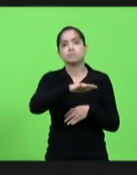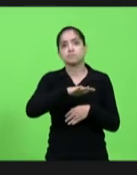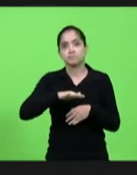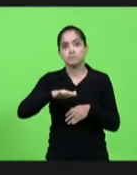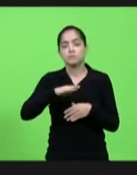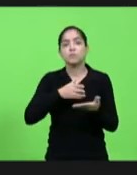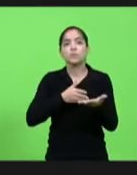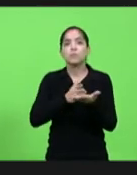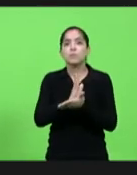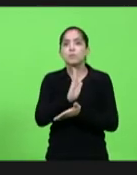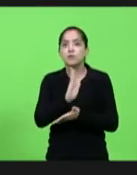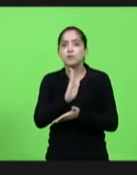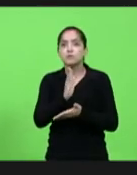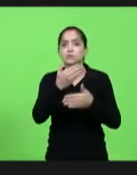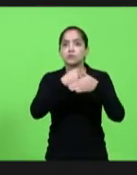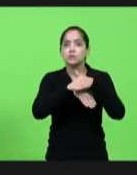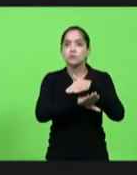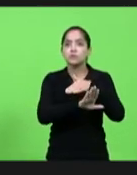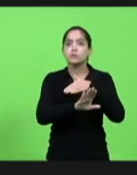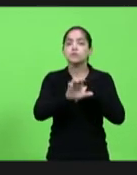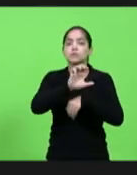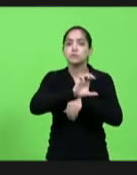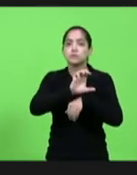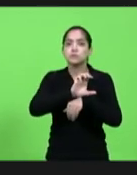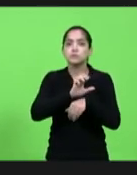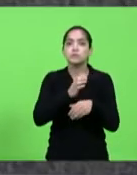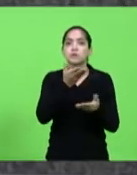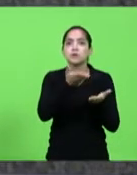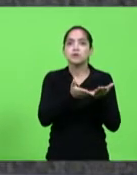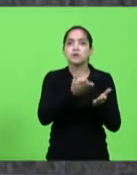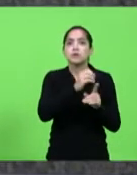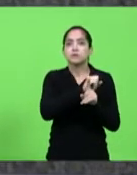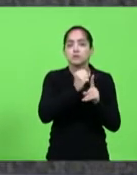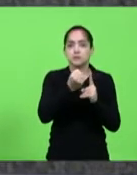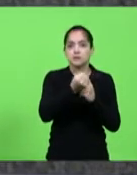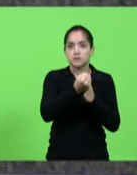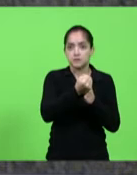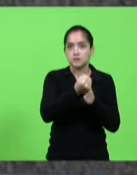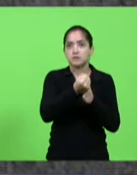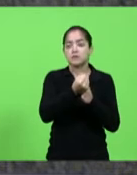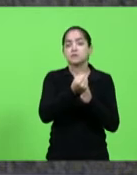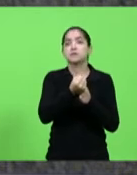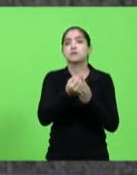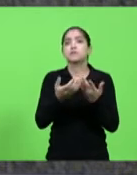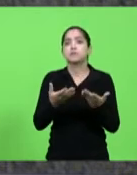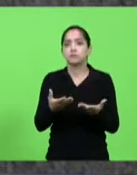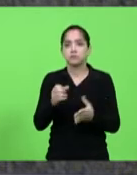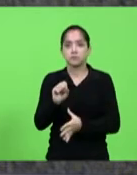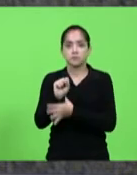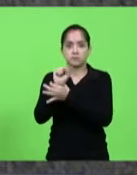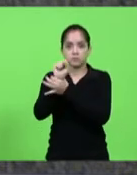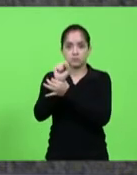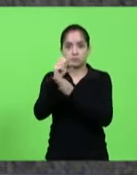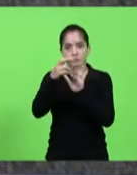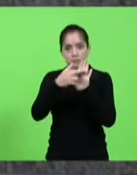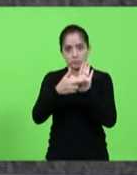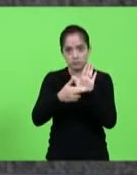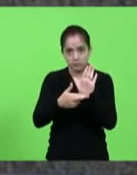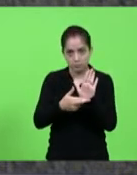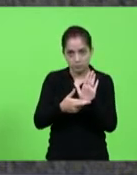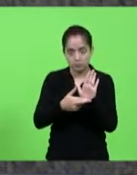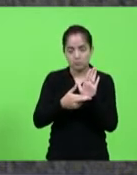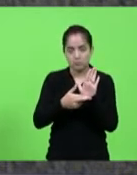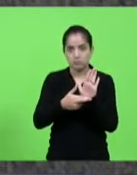aprovação do Fundo Estadual da Assistência Social, garantindo o dispositivo para regulamentar as